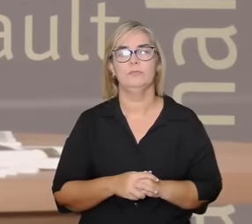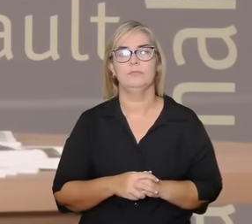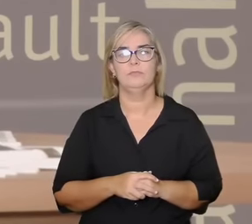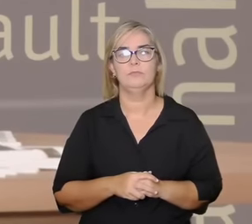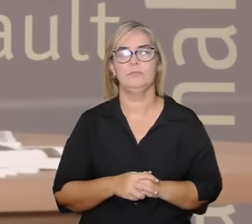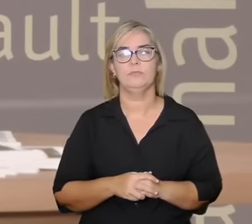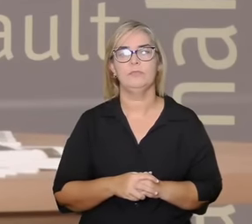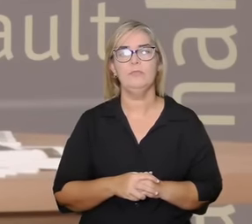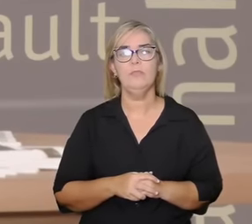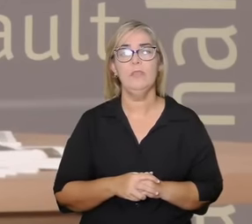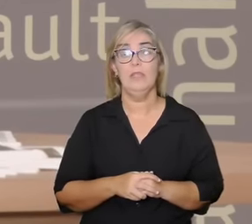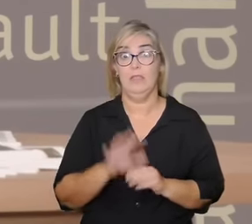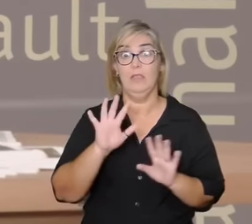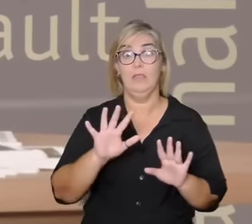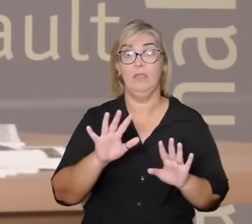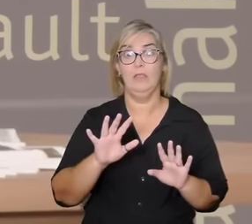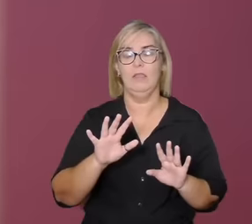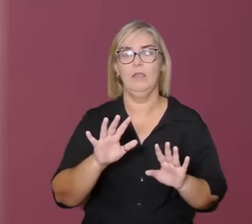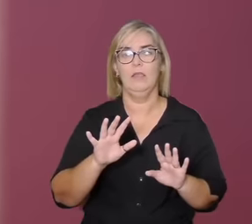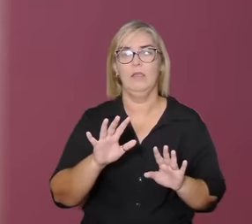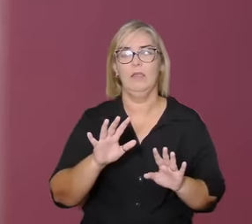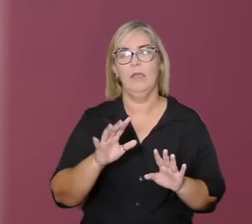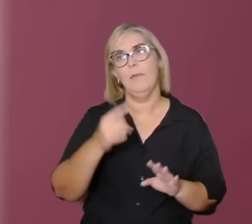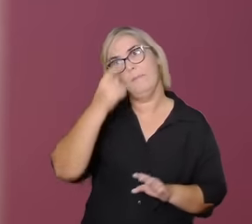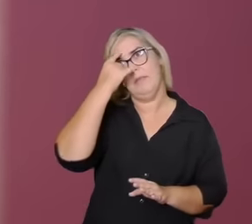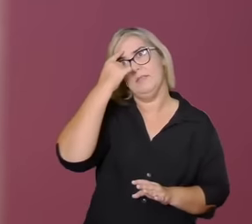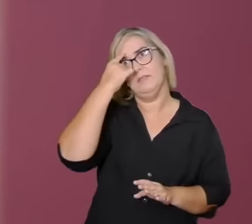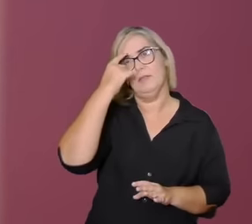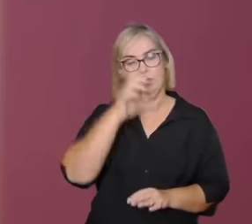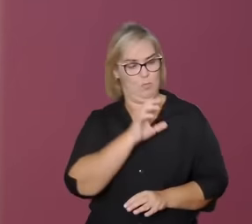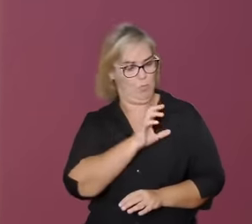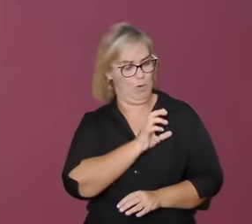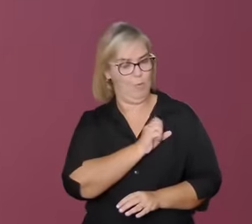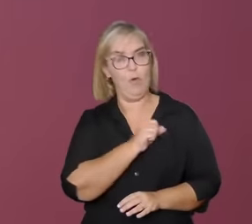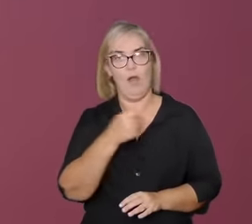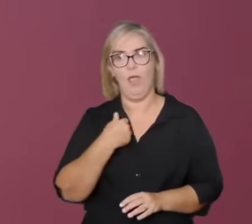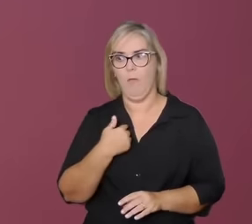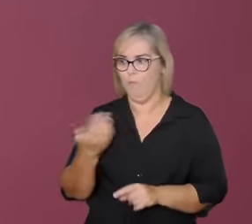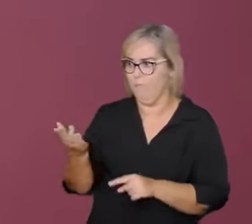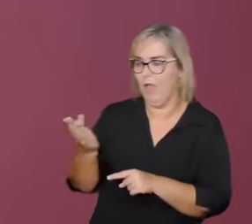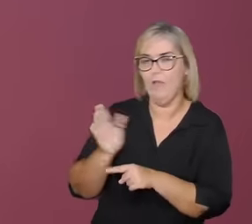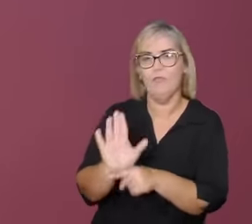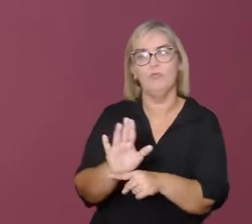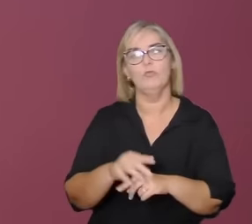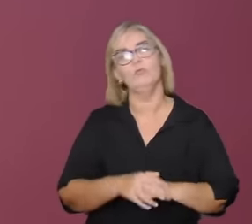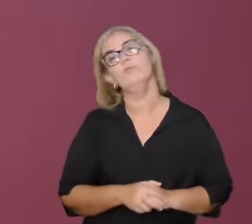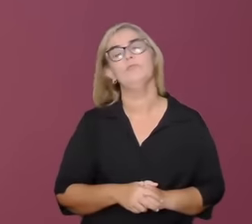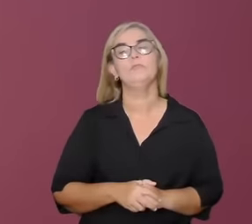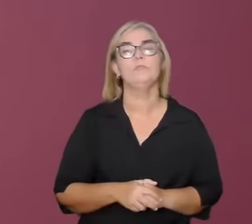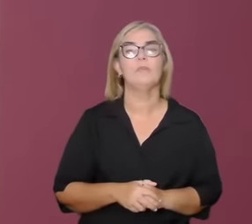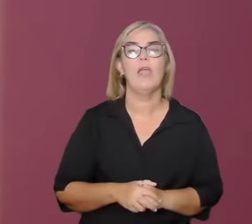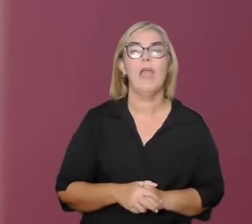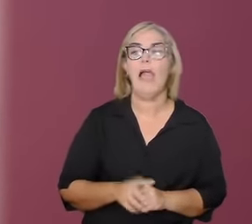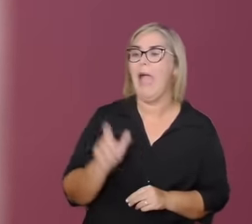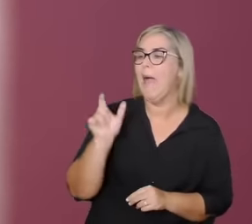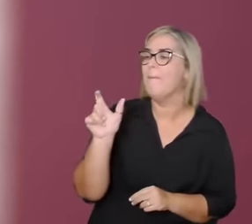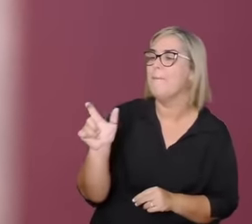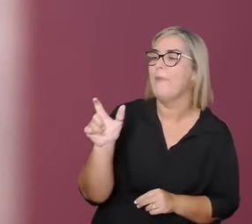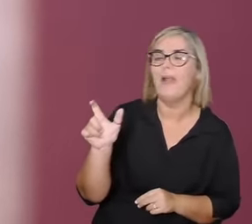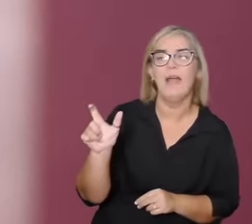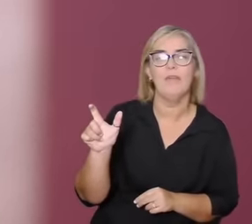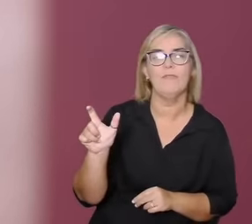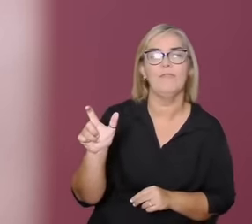e na defesa do amor como uma bandeira possível a palavra amor em Urubá é Ife é o local de